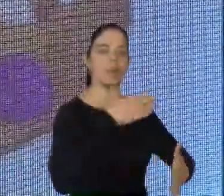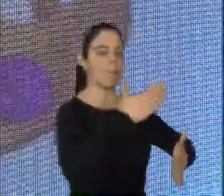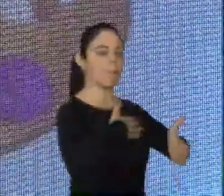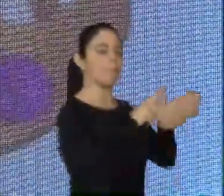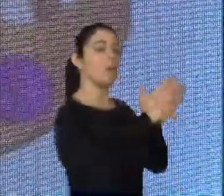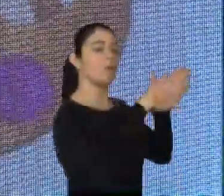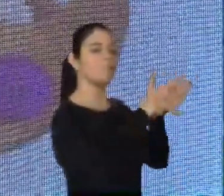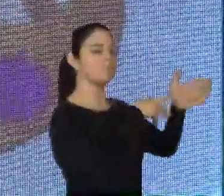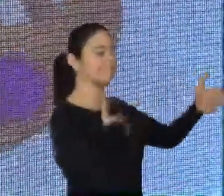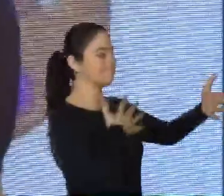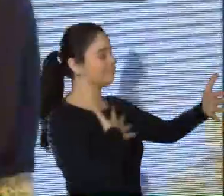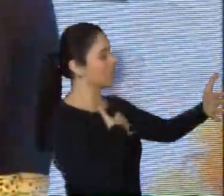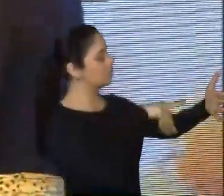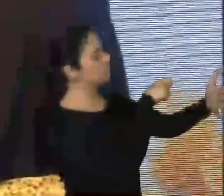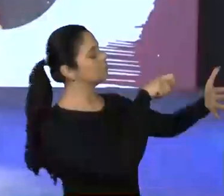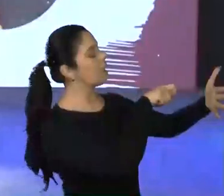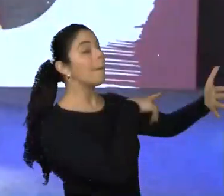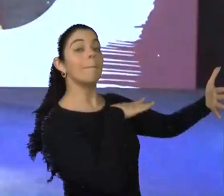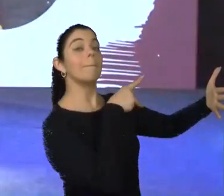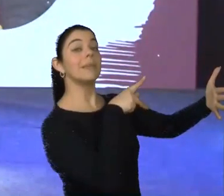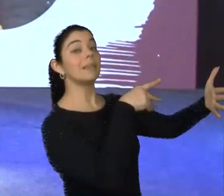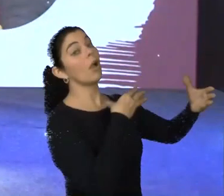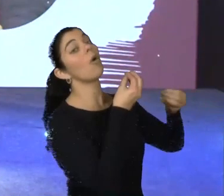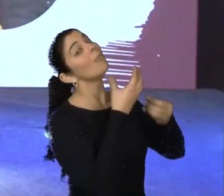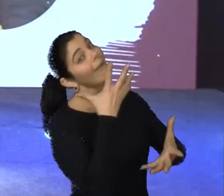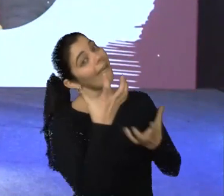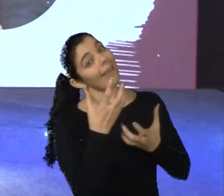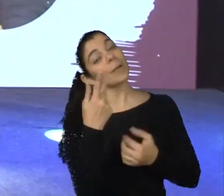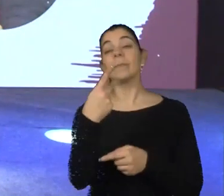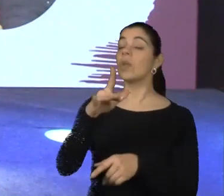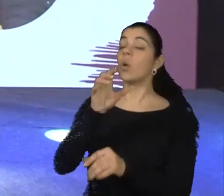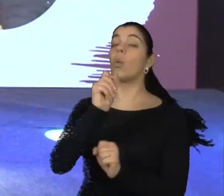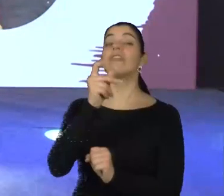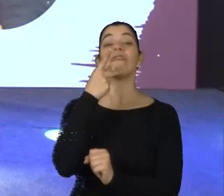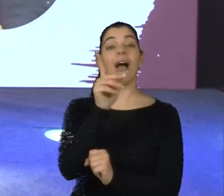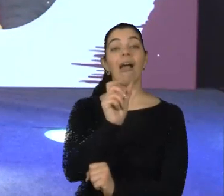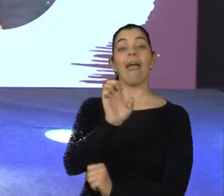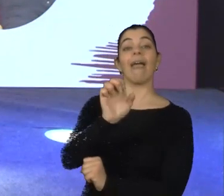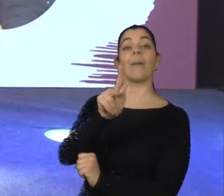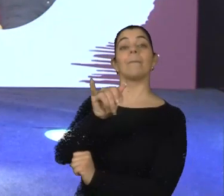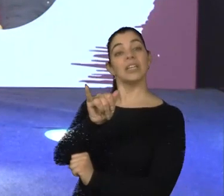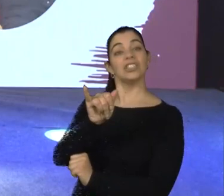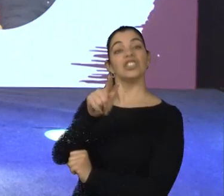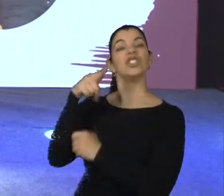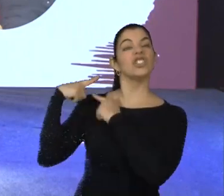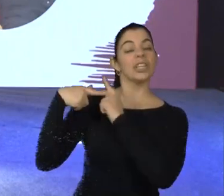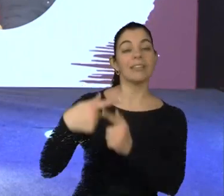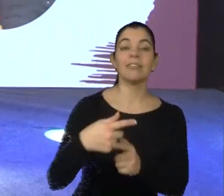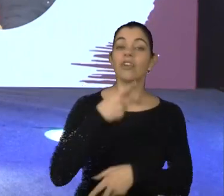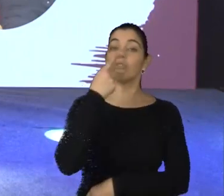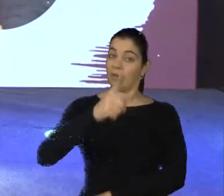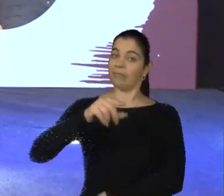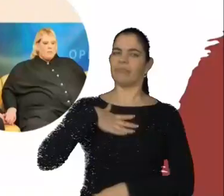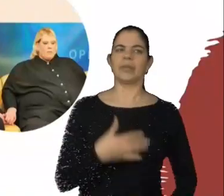a todo instante. Quando a gente fala de epigenética, a gente está falando de um fenômeno natural. A